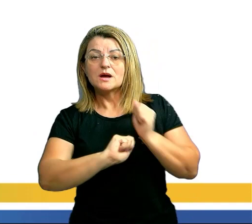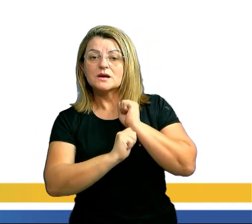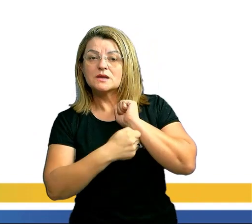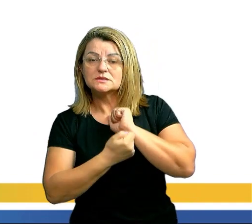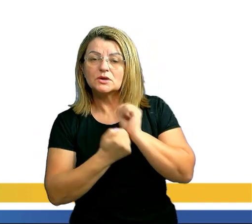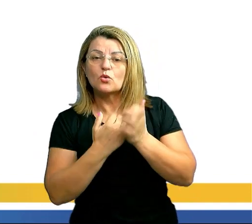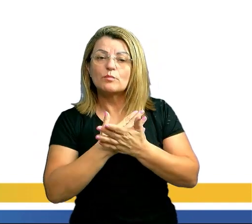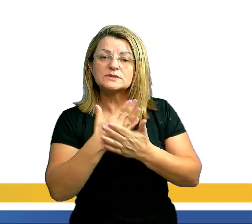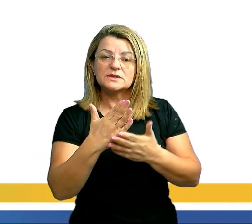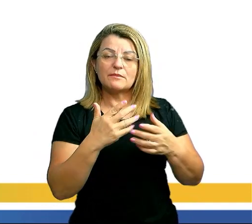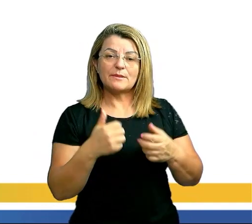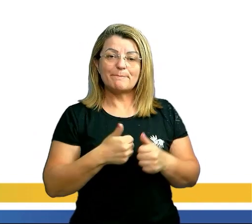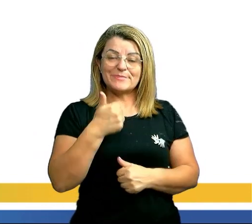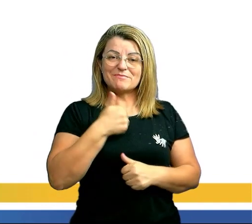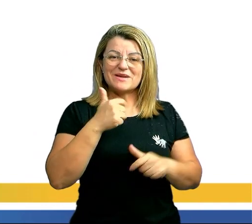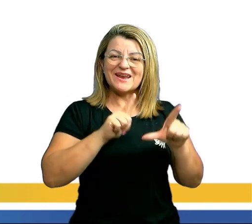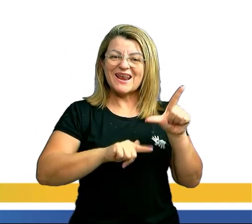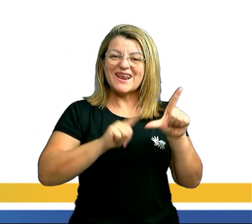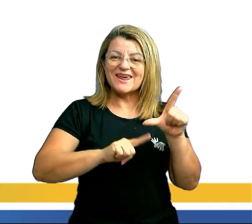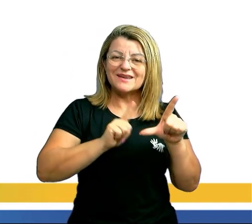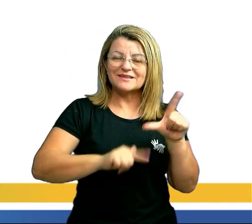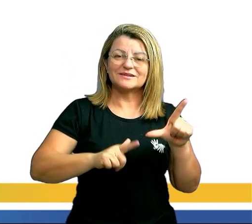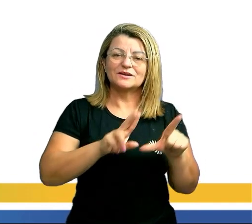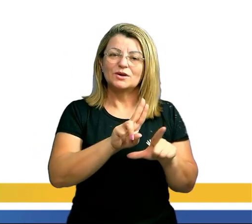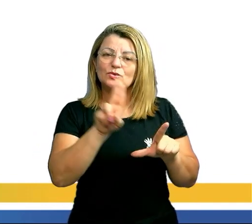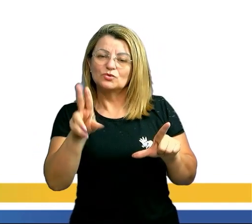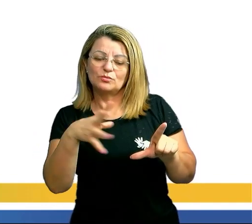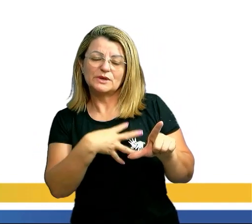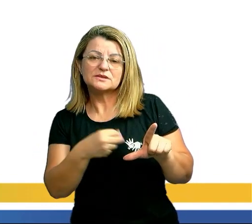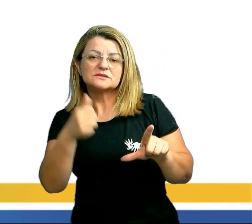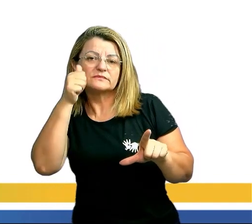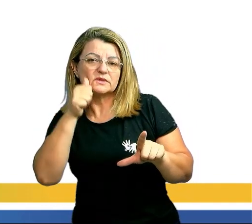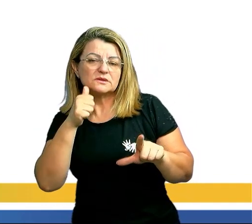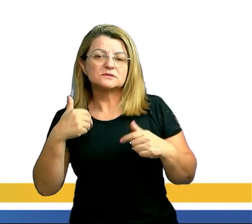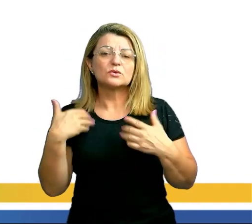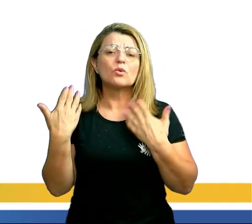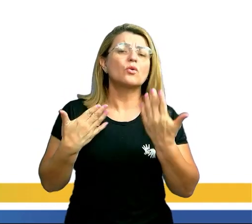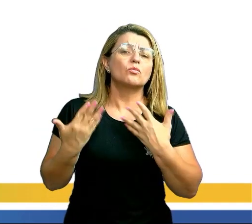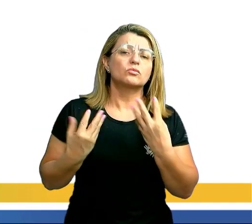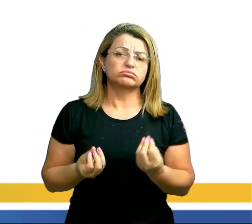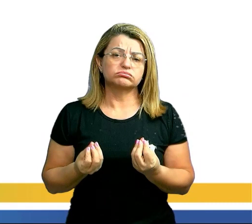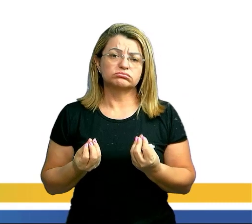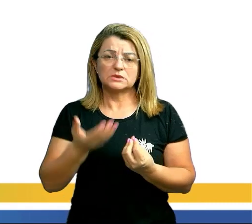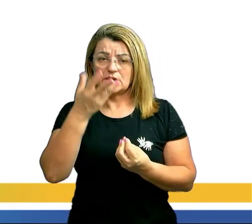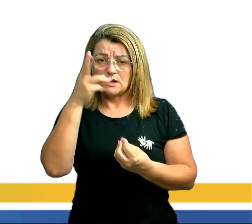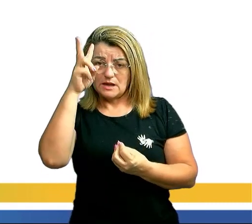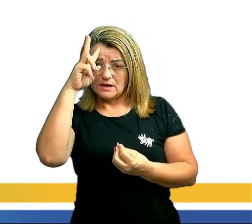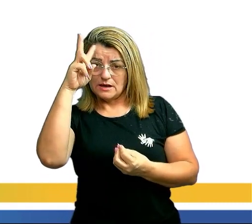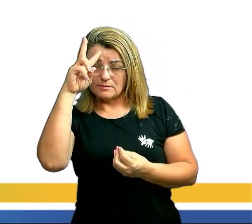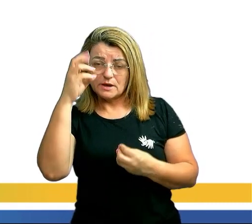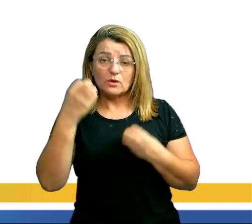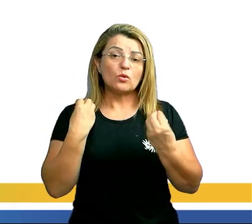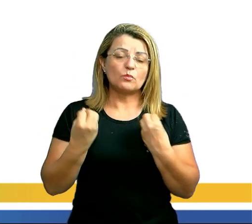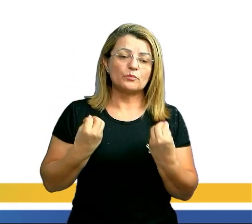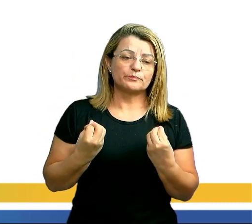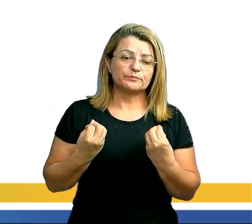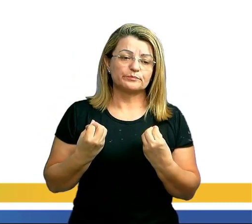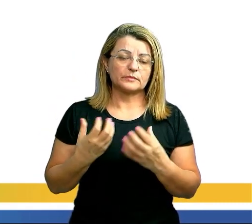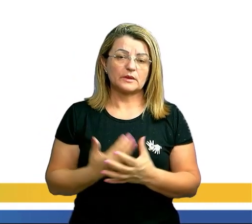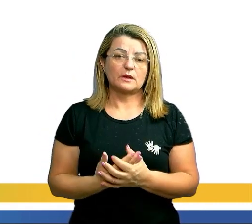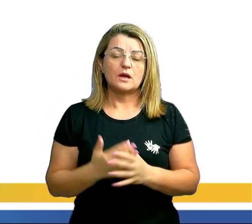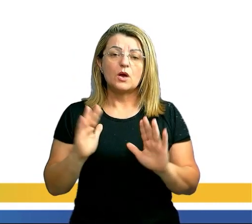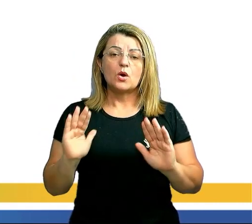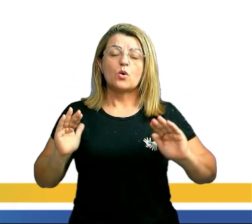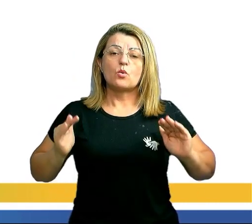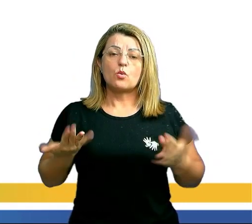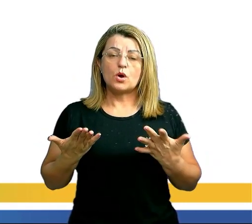nome de suas filhas. Eita, é um enigma. Como fazer isso? Caso ele não consiga se lembrar do restante da ordem, qual